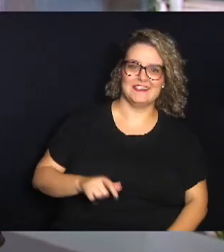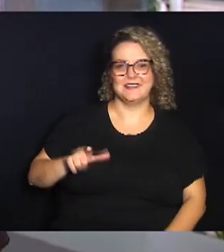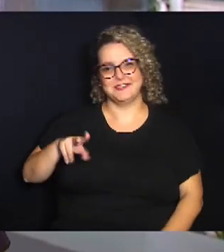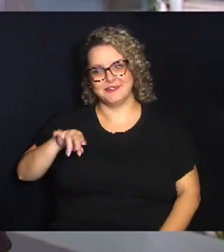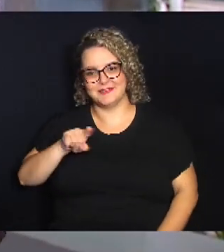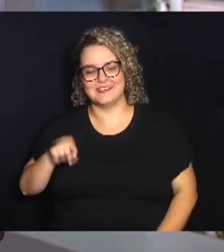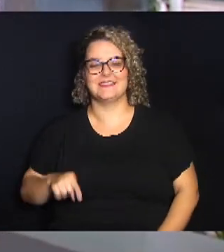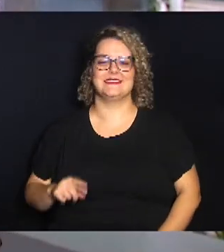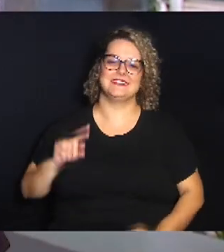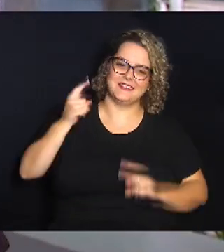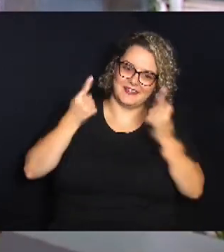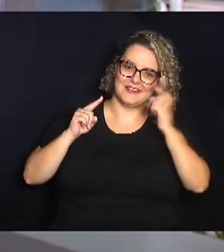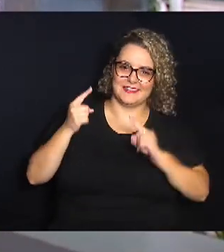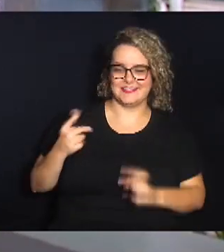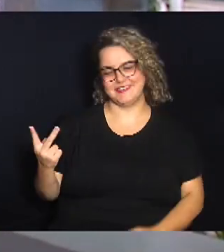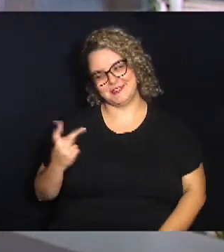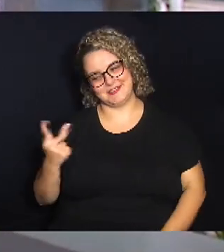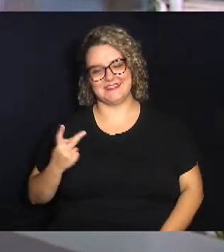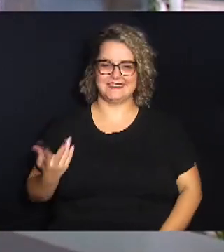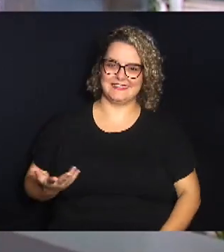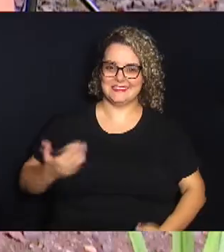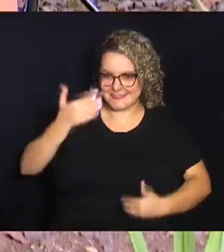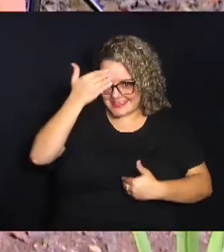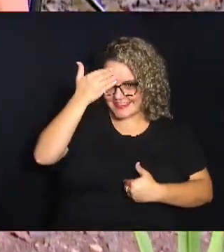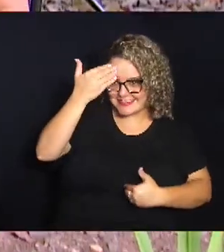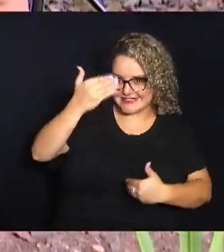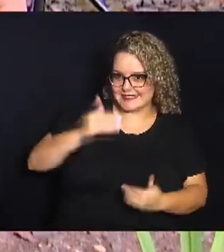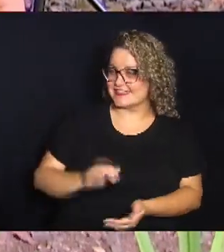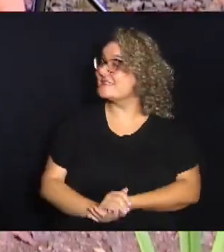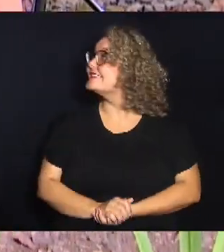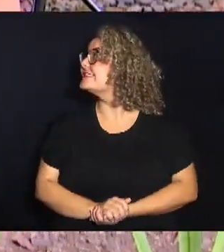fevereiro. Então, duplamente gratificante, né?